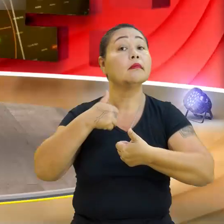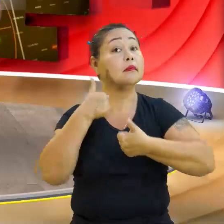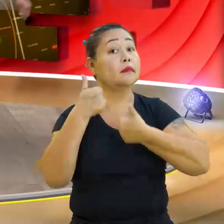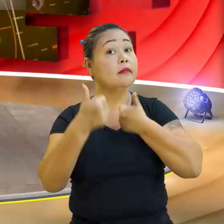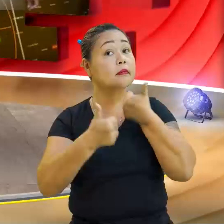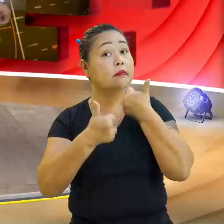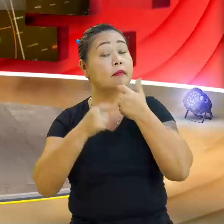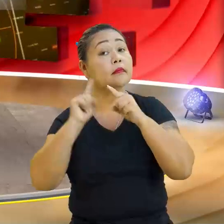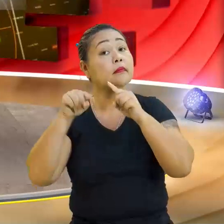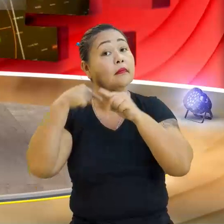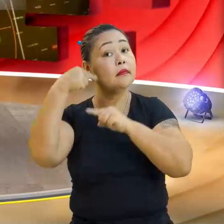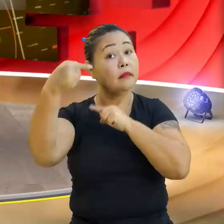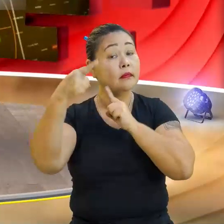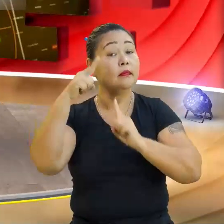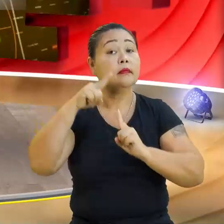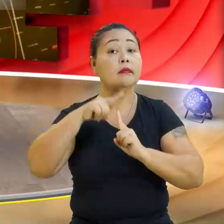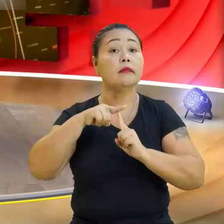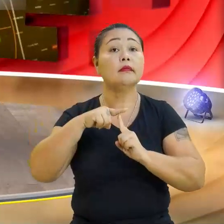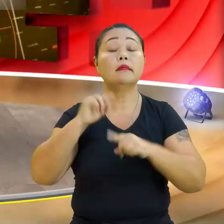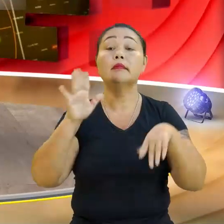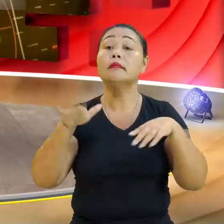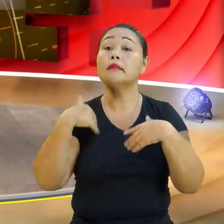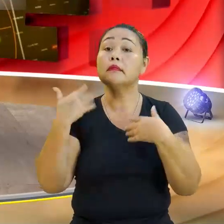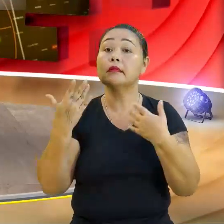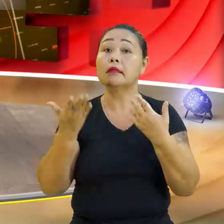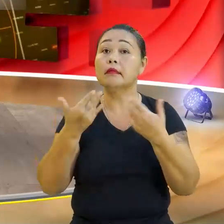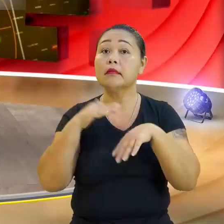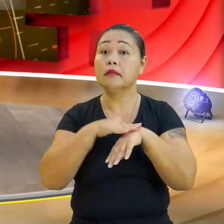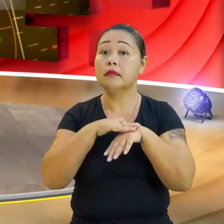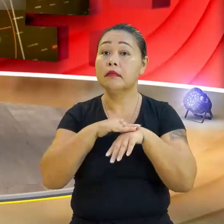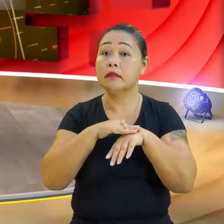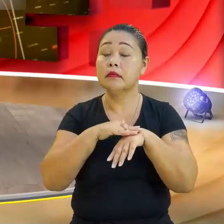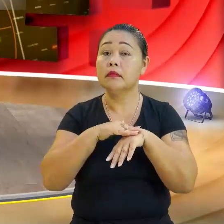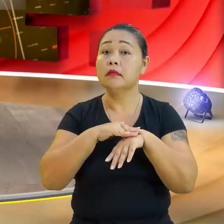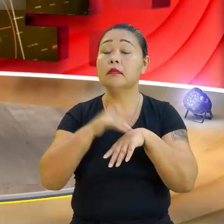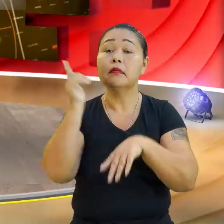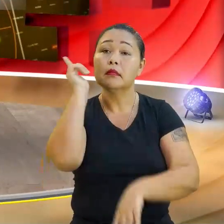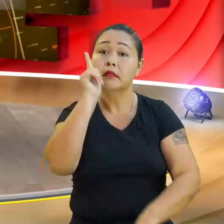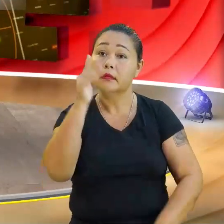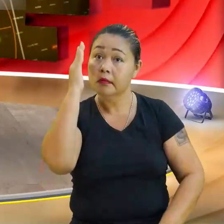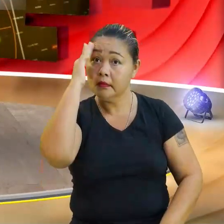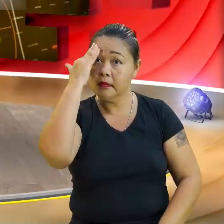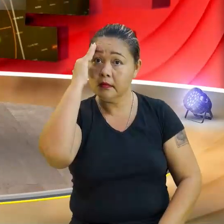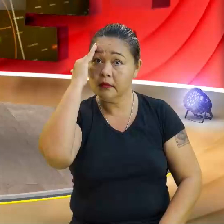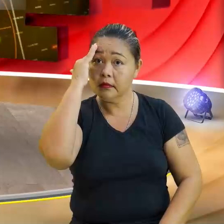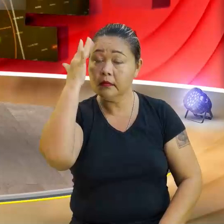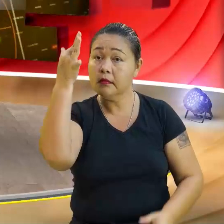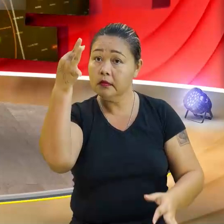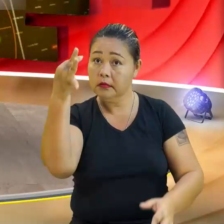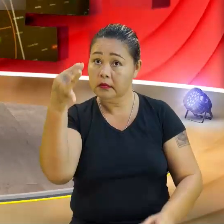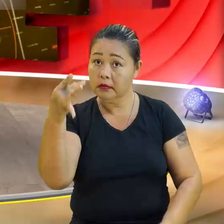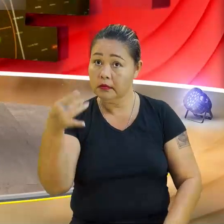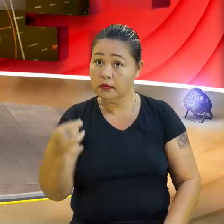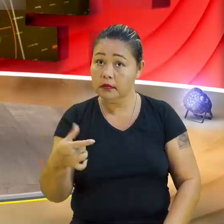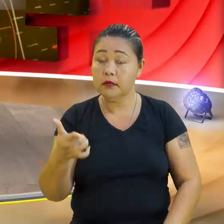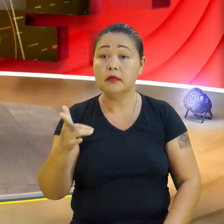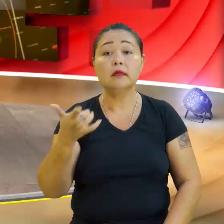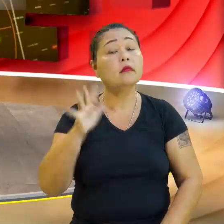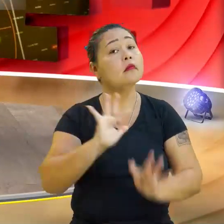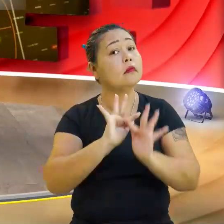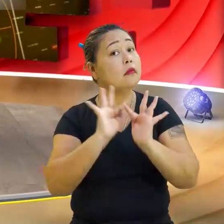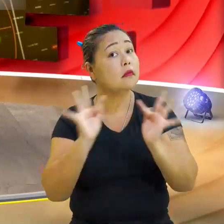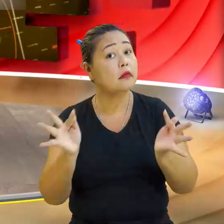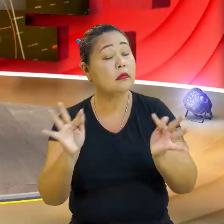Próximo tipo. Vamos conversar um pouquinho agora. E a opiniões do próximo. Conseguiram compreender esse detalhe? É um detalhe simples.